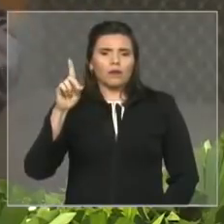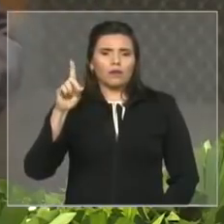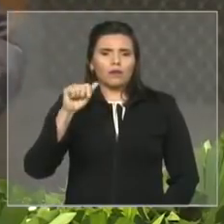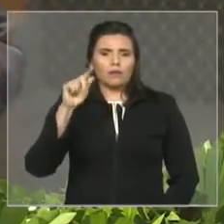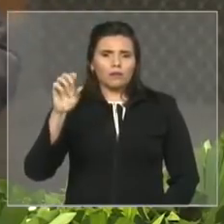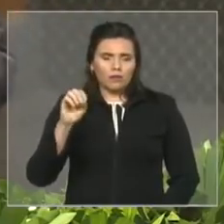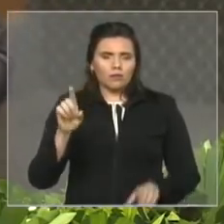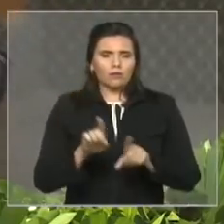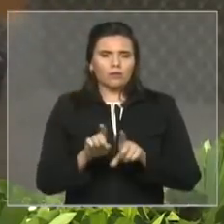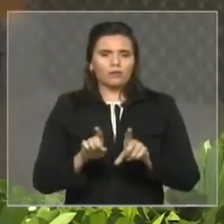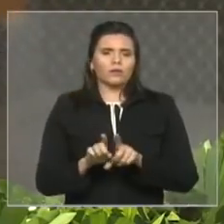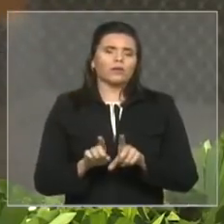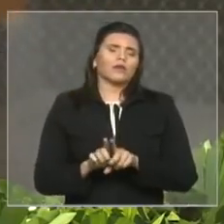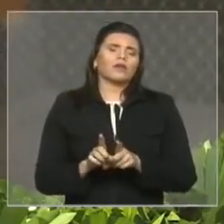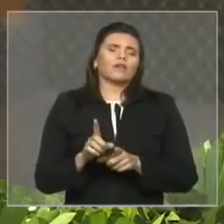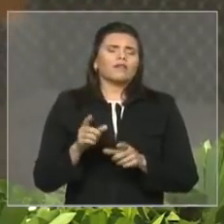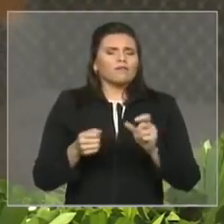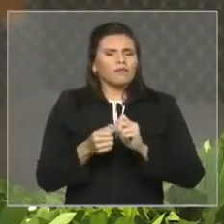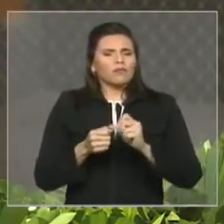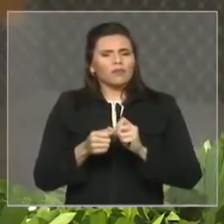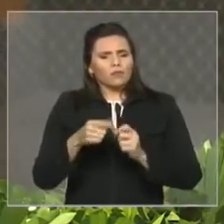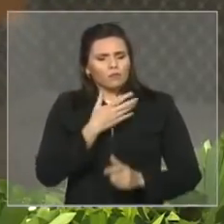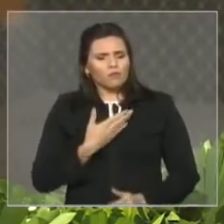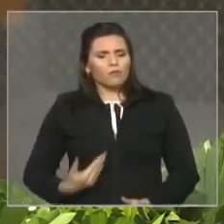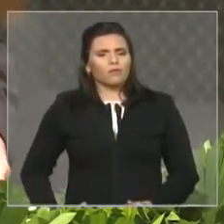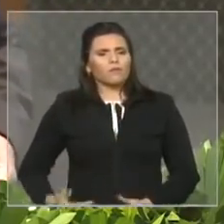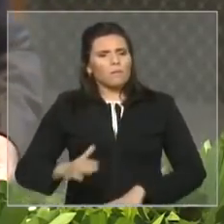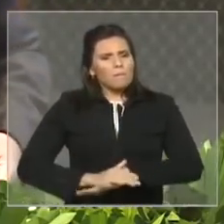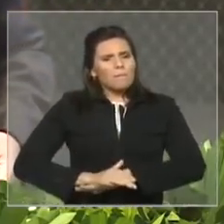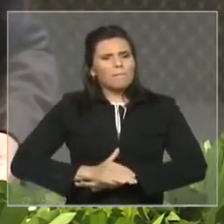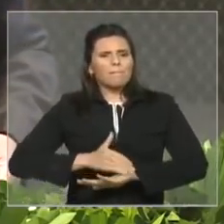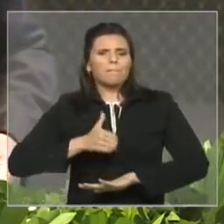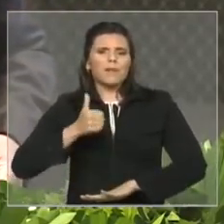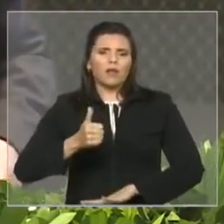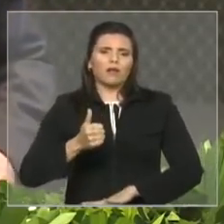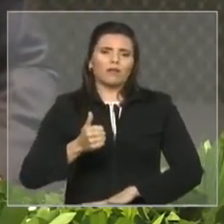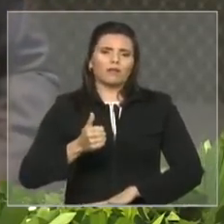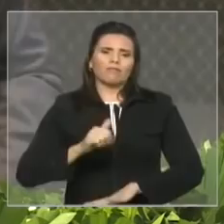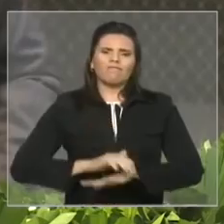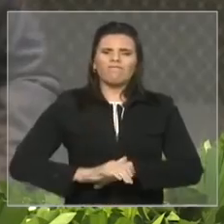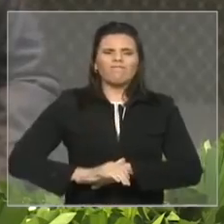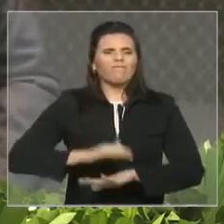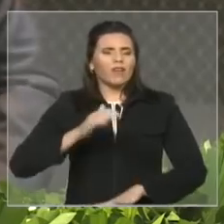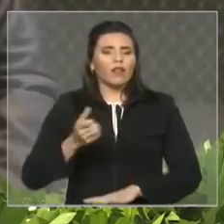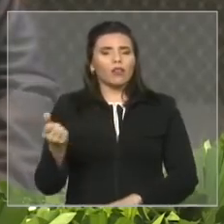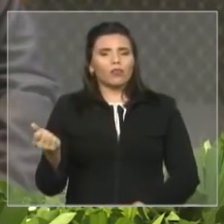primeiro governo que tivemos a oportunidade de liderar. Claro